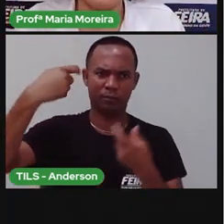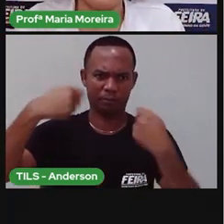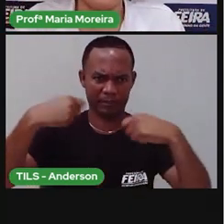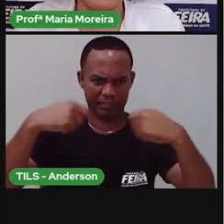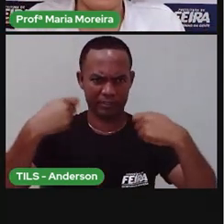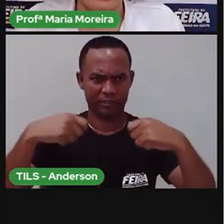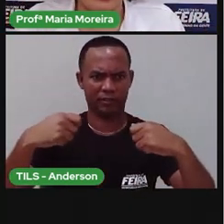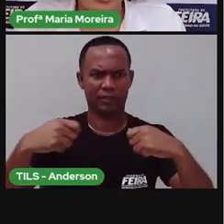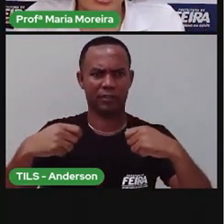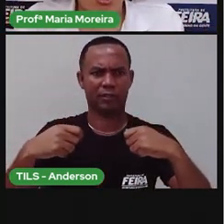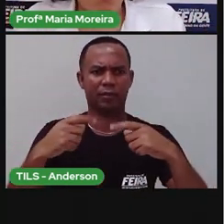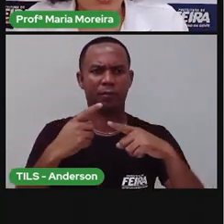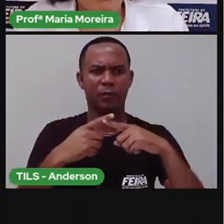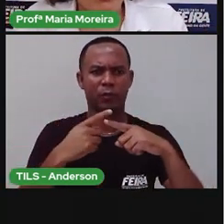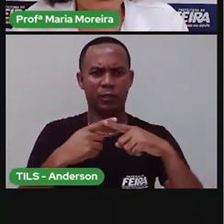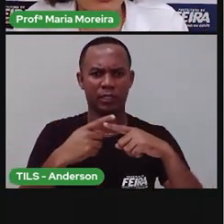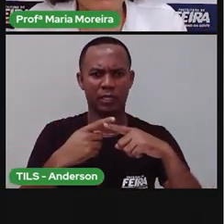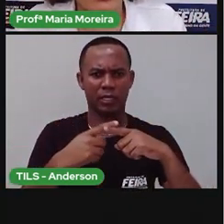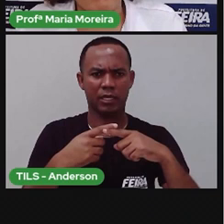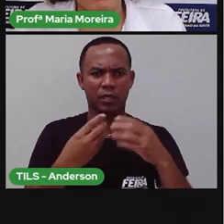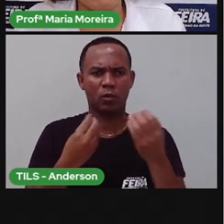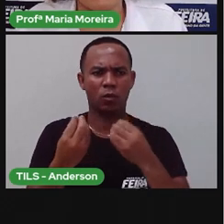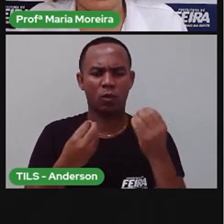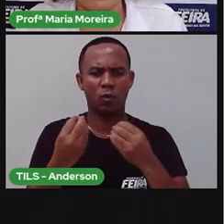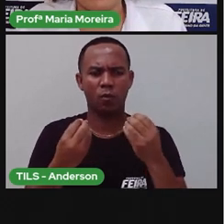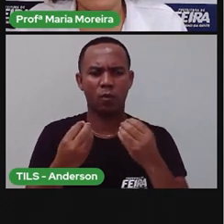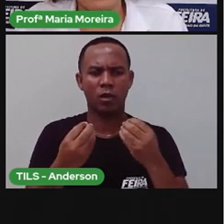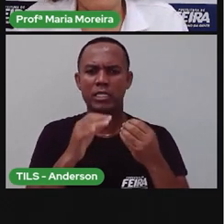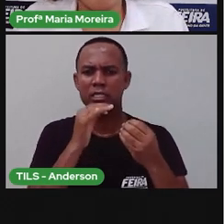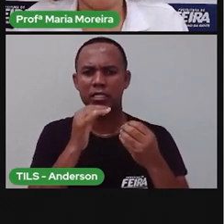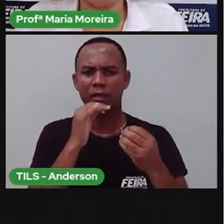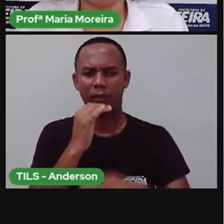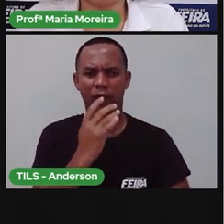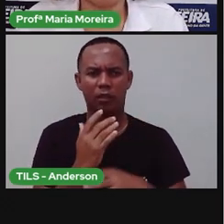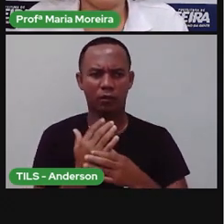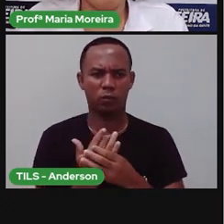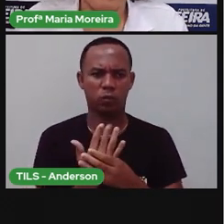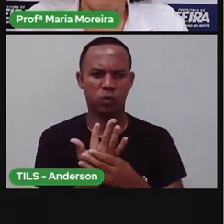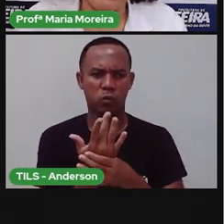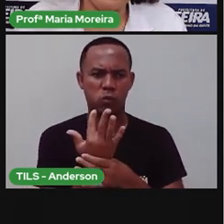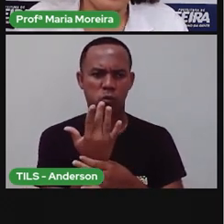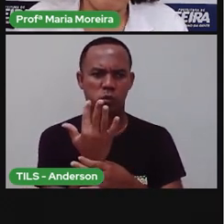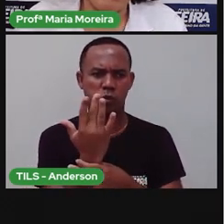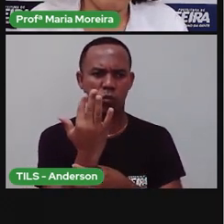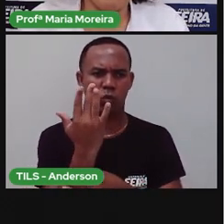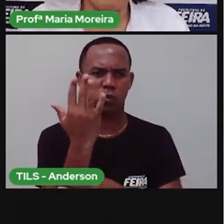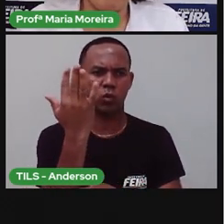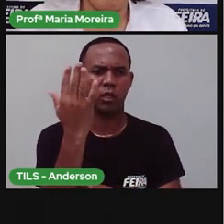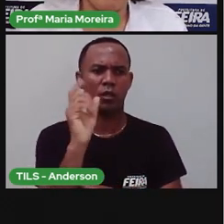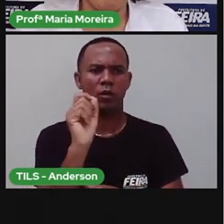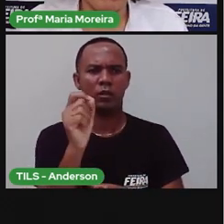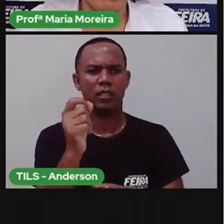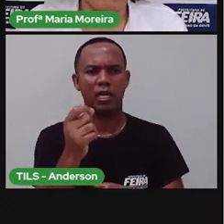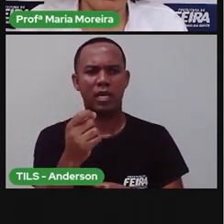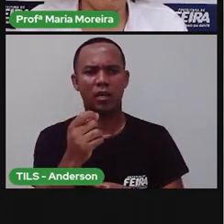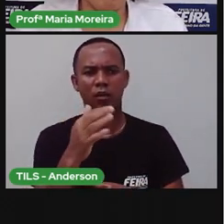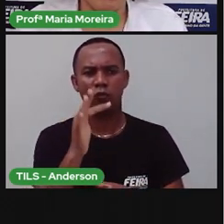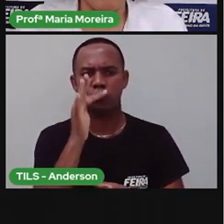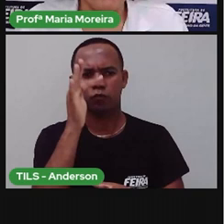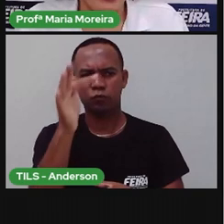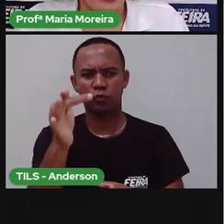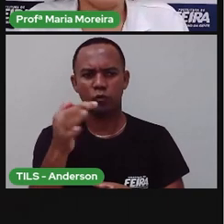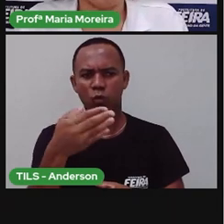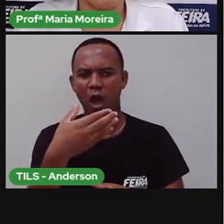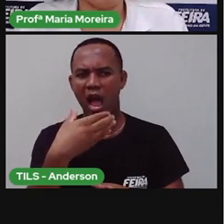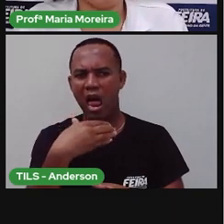fotossíntese, que é como ela produz os alimentos dela, né? Produzindo assim, porque a planta, ela produz o seu próprio alimento, isto